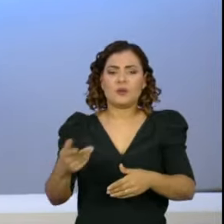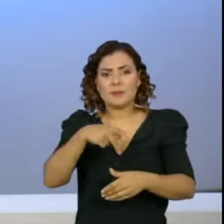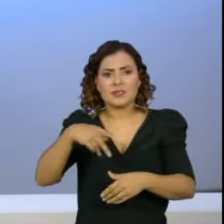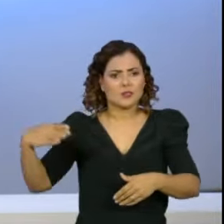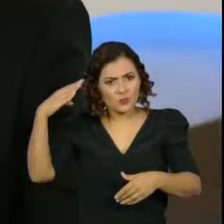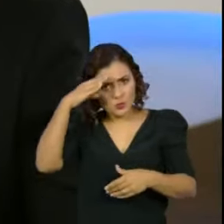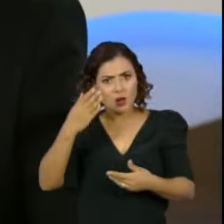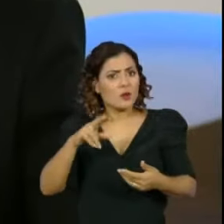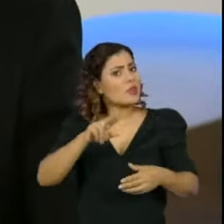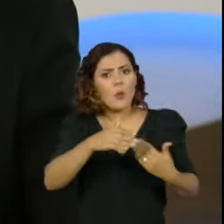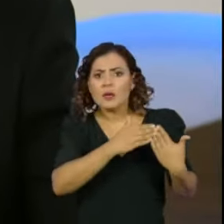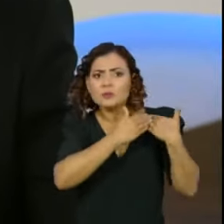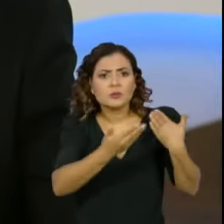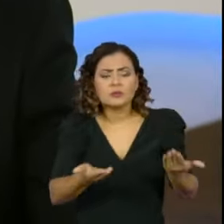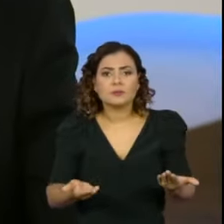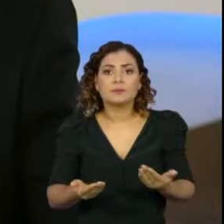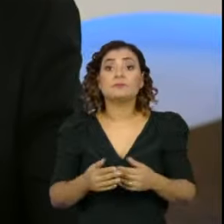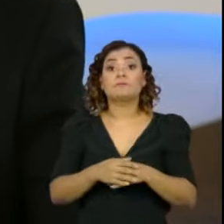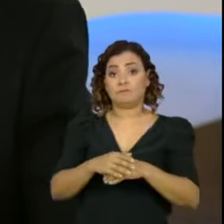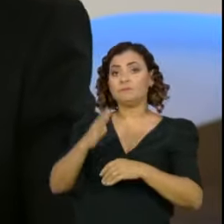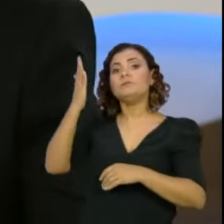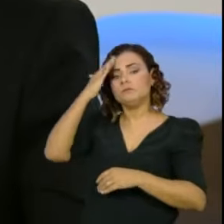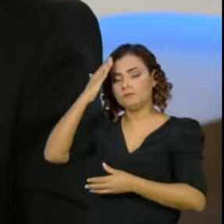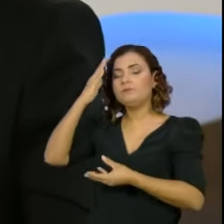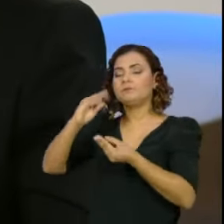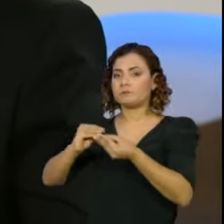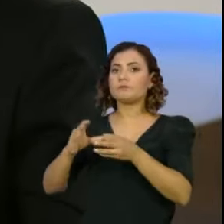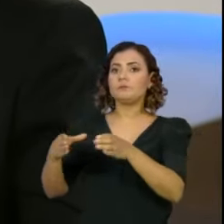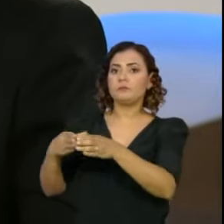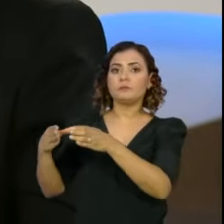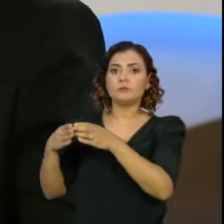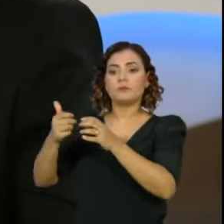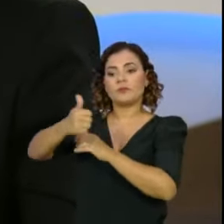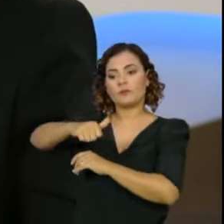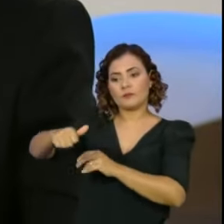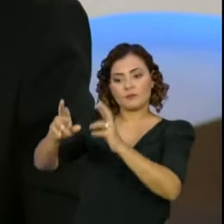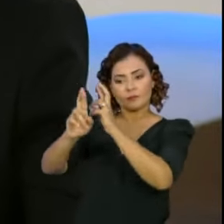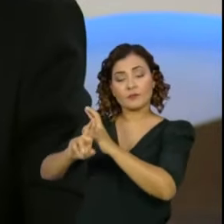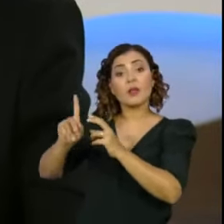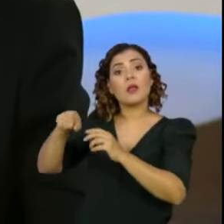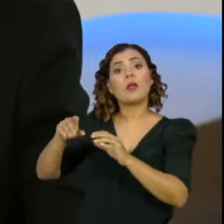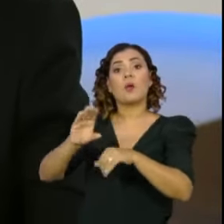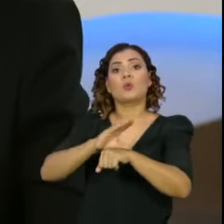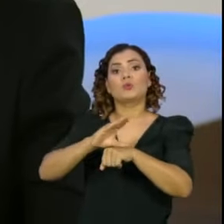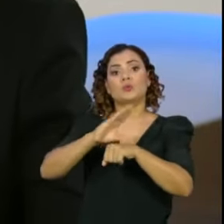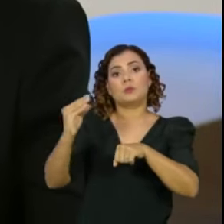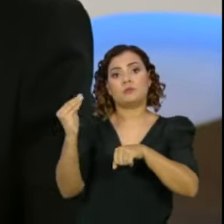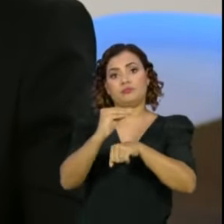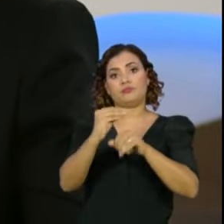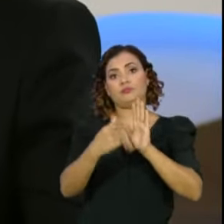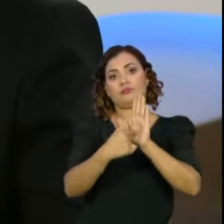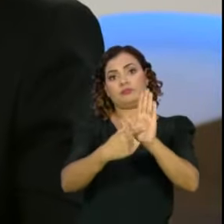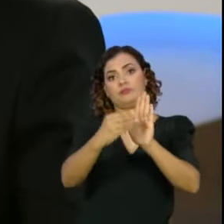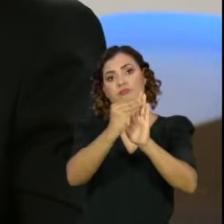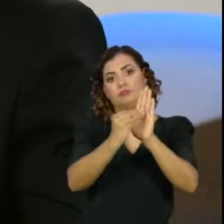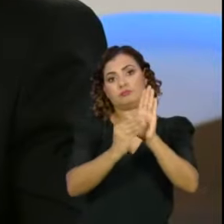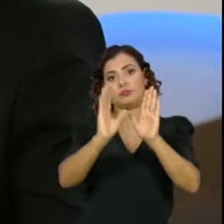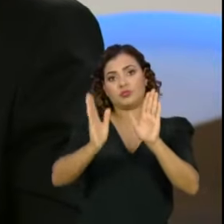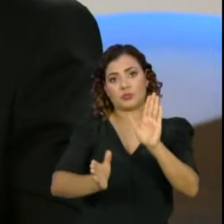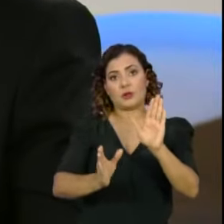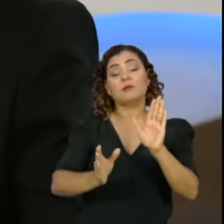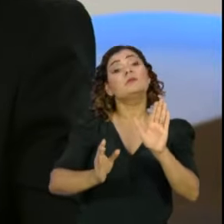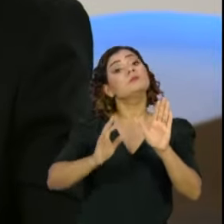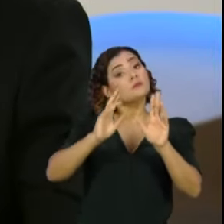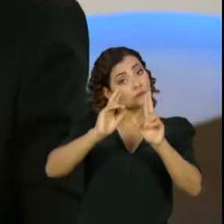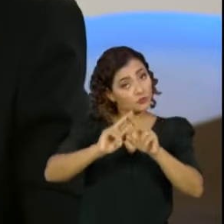Bolsonaro? Eu entendo que as comissões parlamentares de inquérito são instrumentos colocados na Constituição Federal, previstos no regimento do Senado,